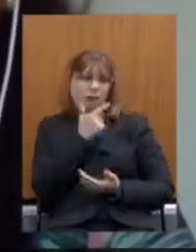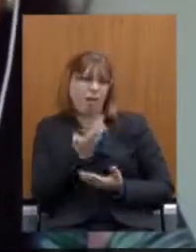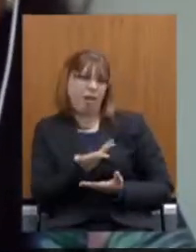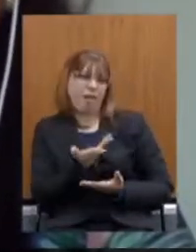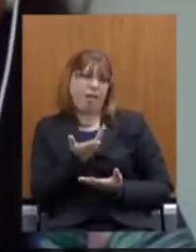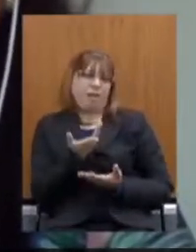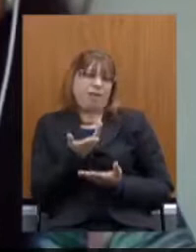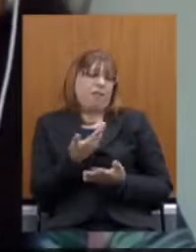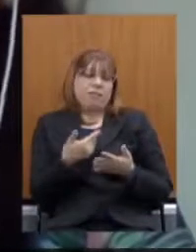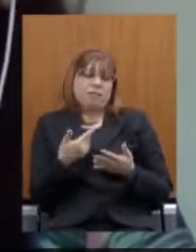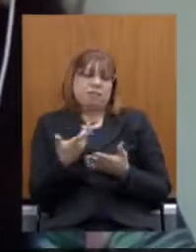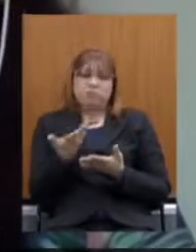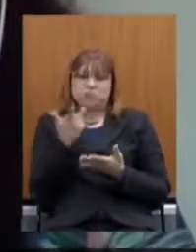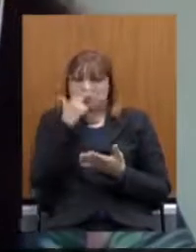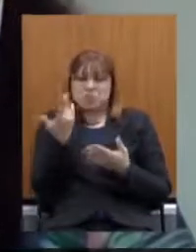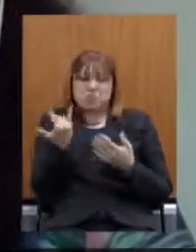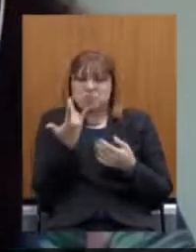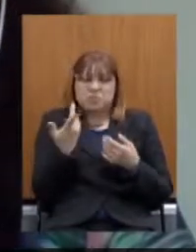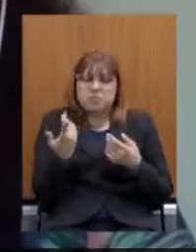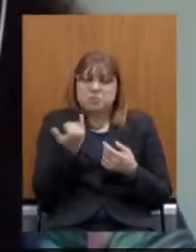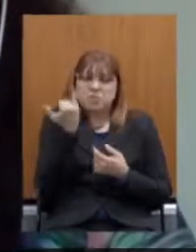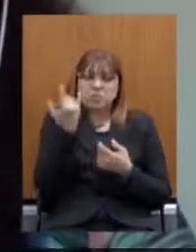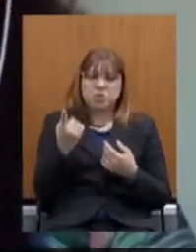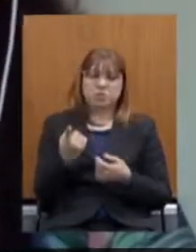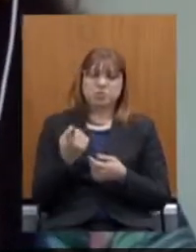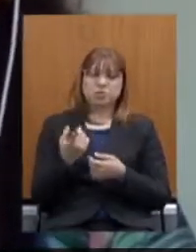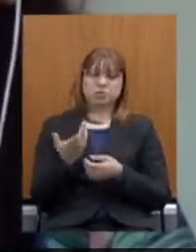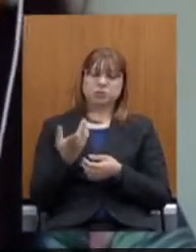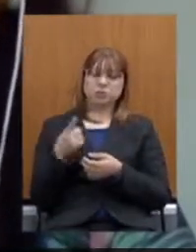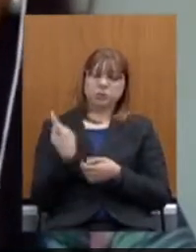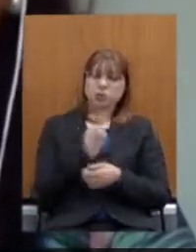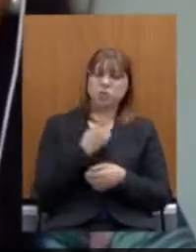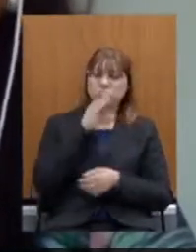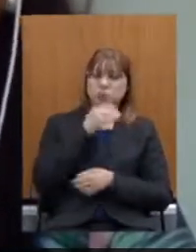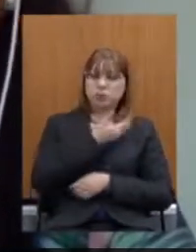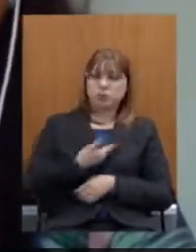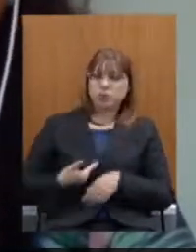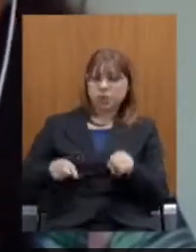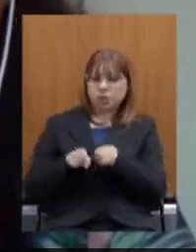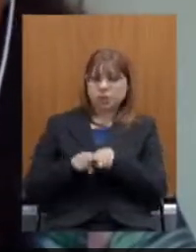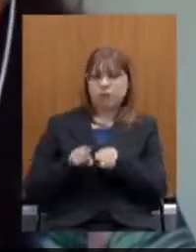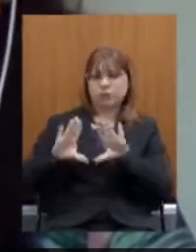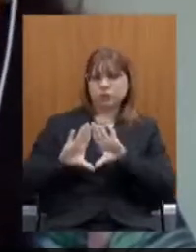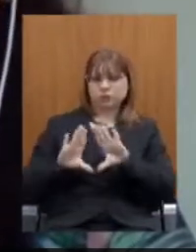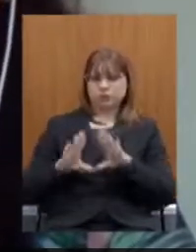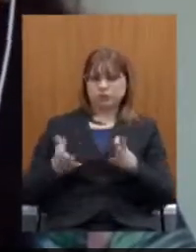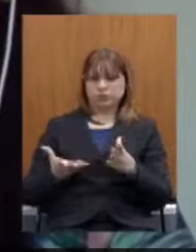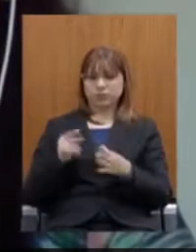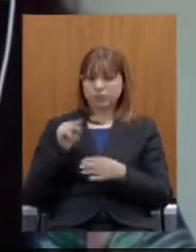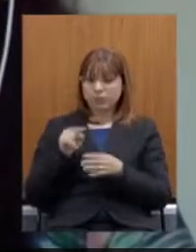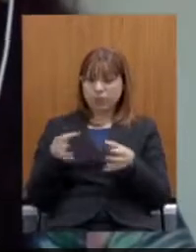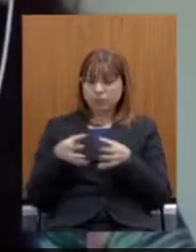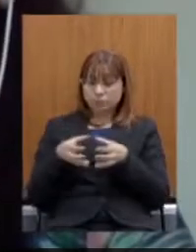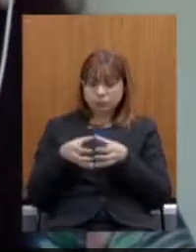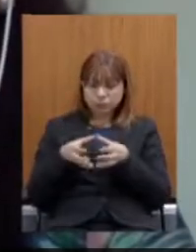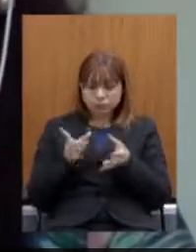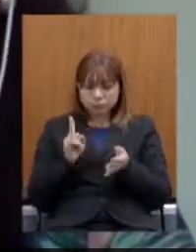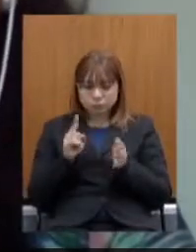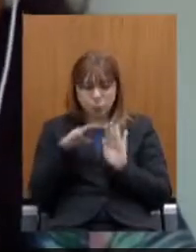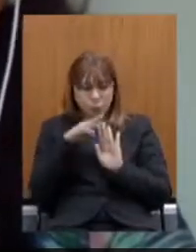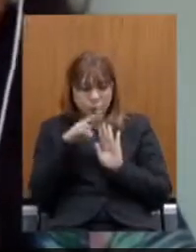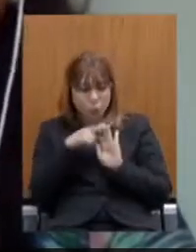servidores e com essa casa. É esse pacote de reformas que quer legalizar o calote,